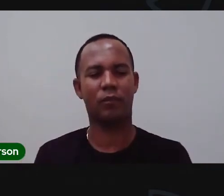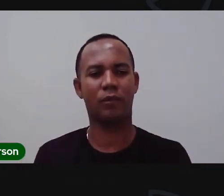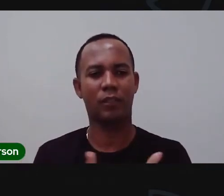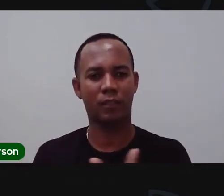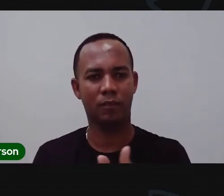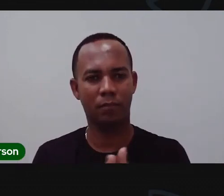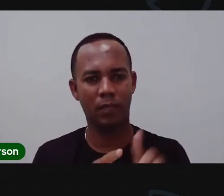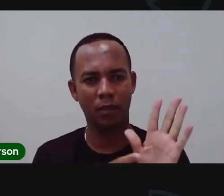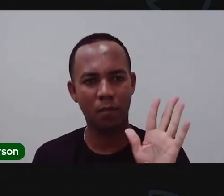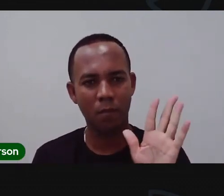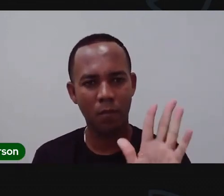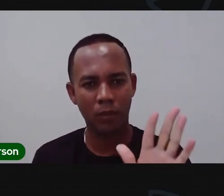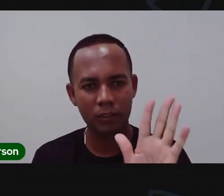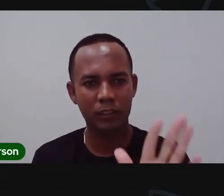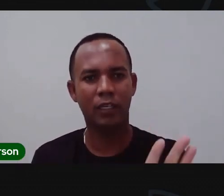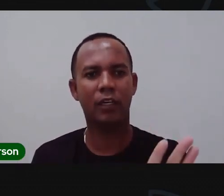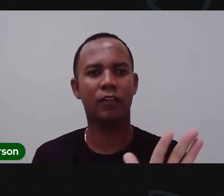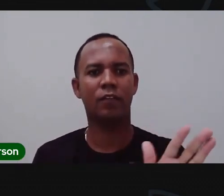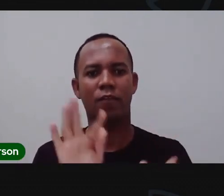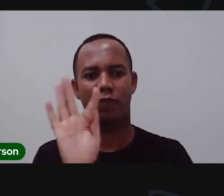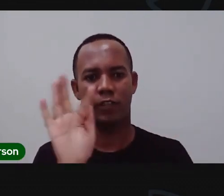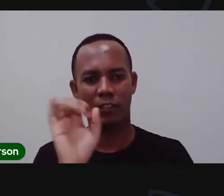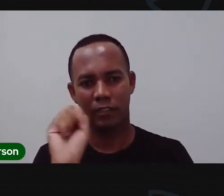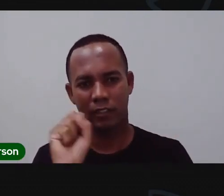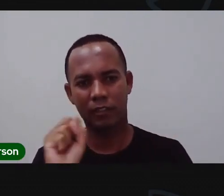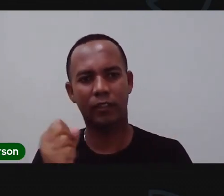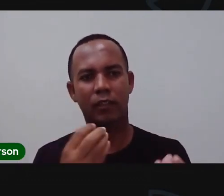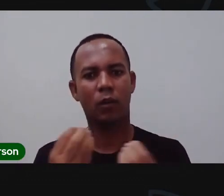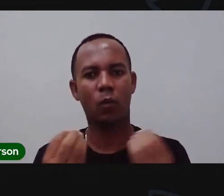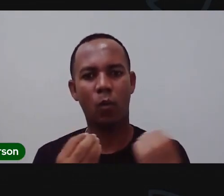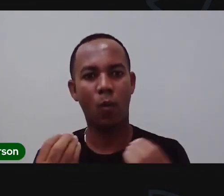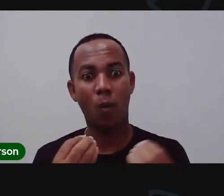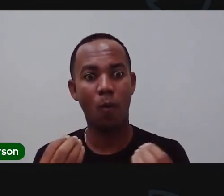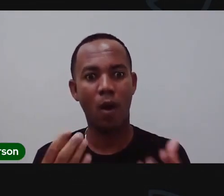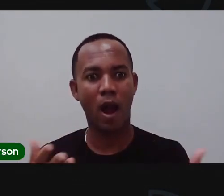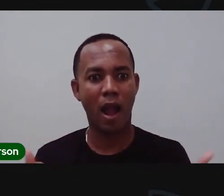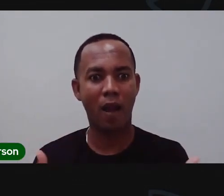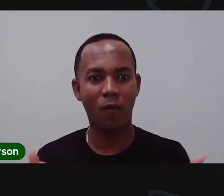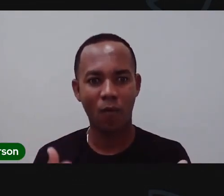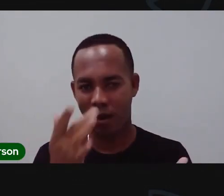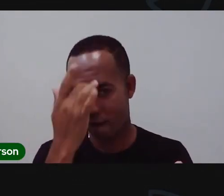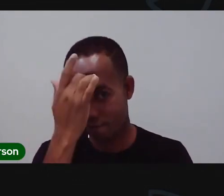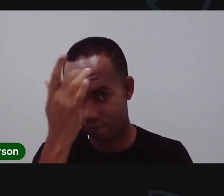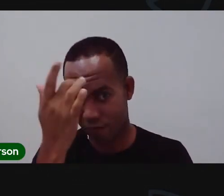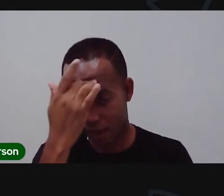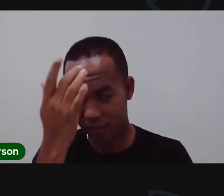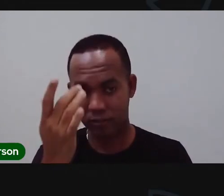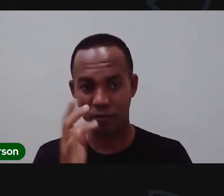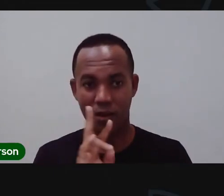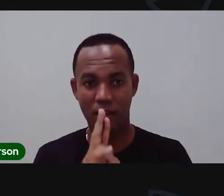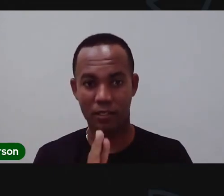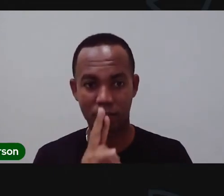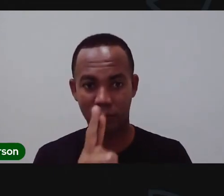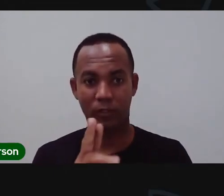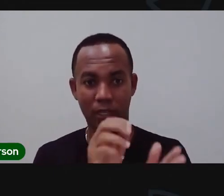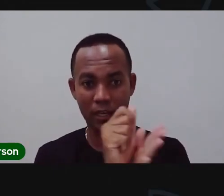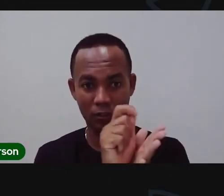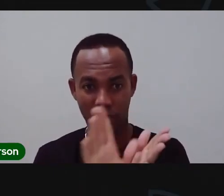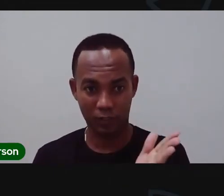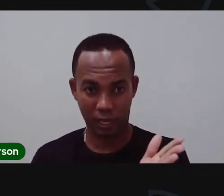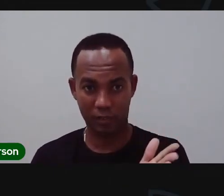mostrado dentro do município de Feira de Santana e que agora vai ser bem mais fácil da gente responder a atividade, tá?